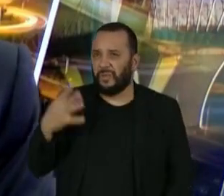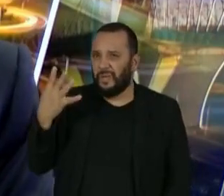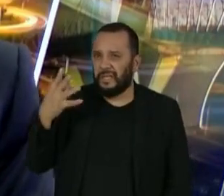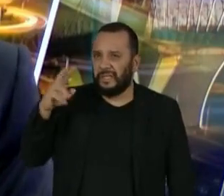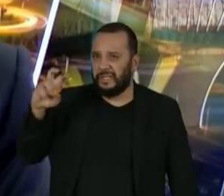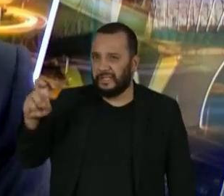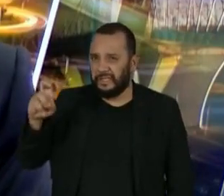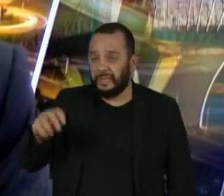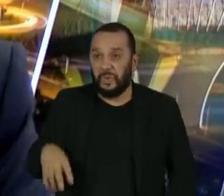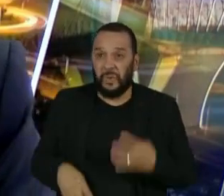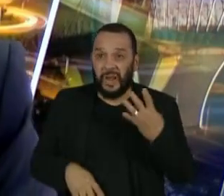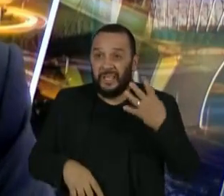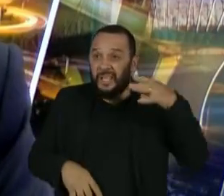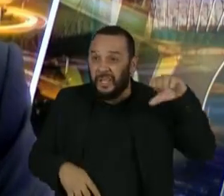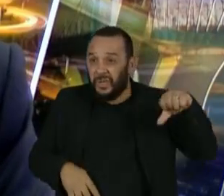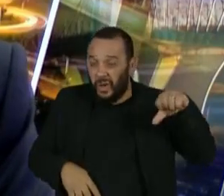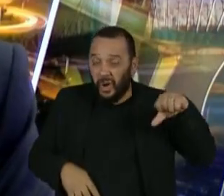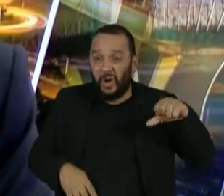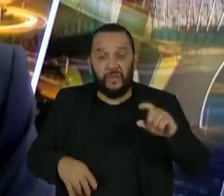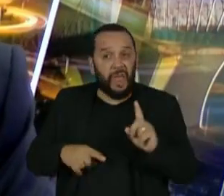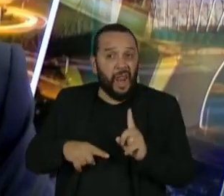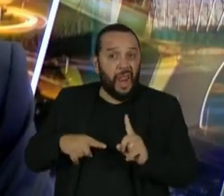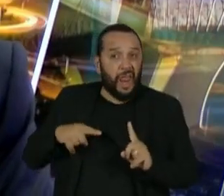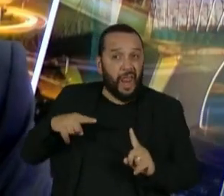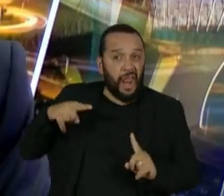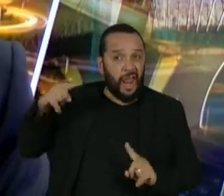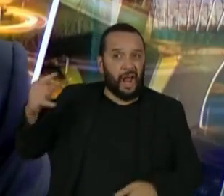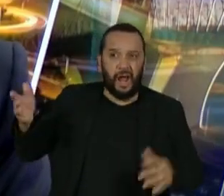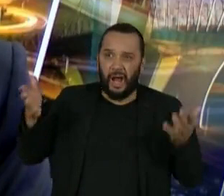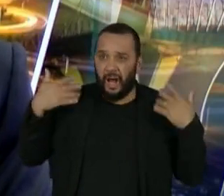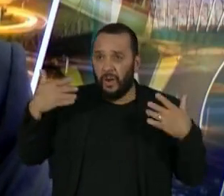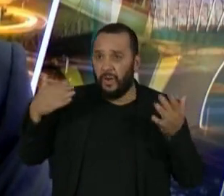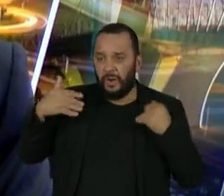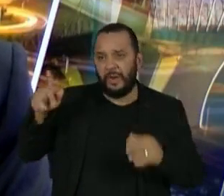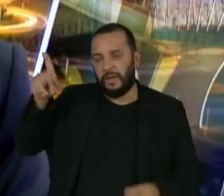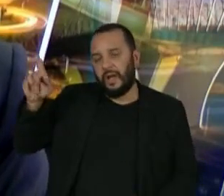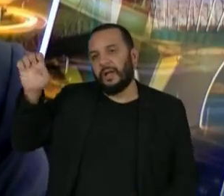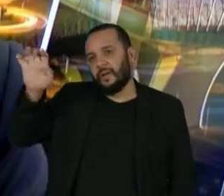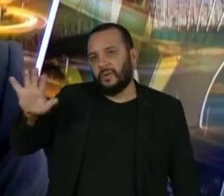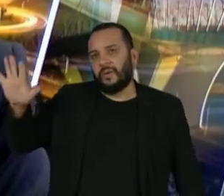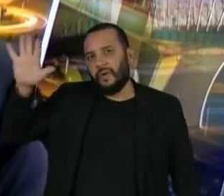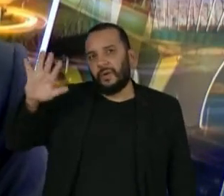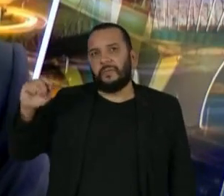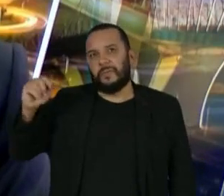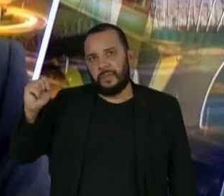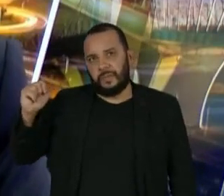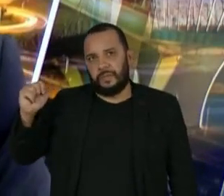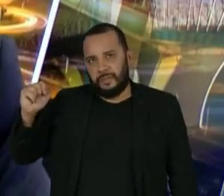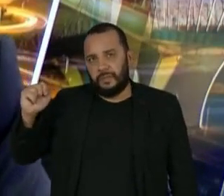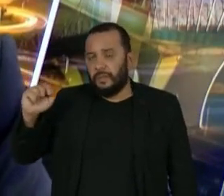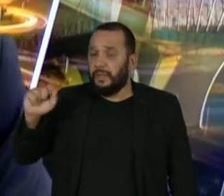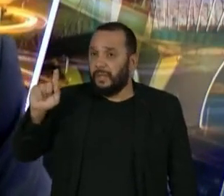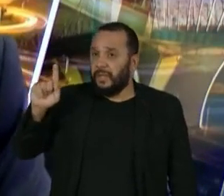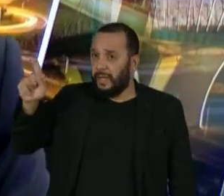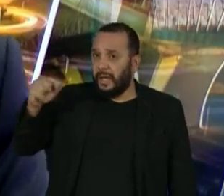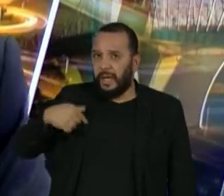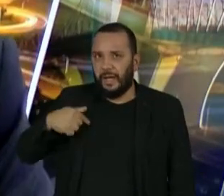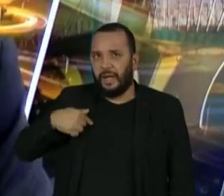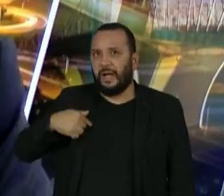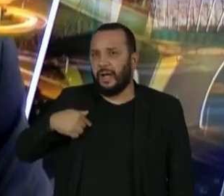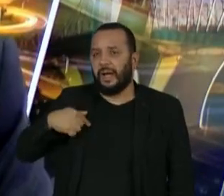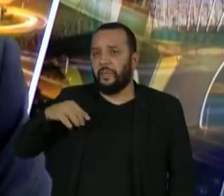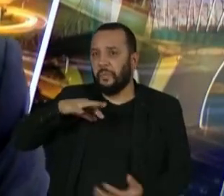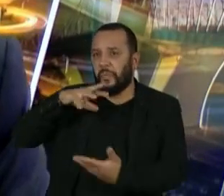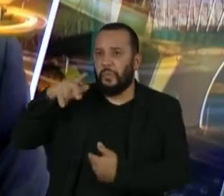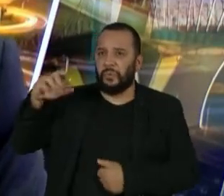graus, 49 graus, como chegou a registrar, onde o aquecimento global deixa de ser uma